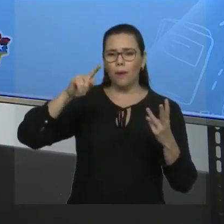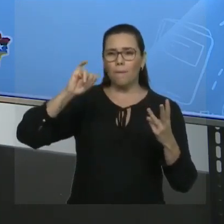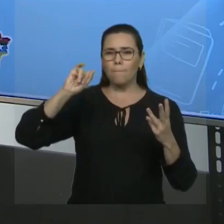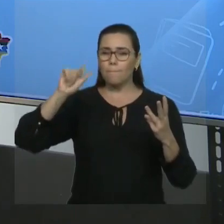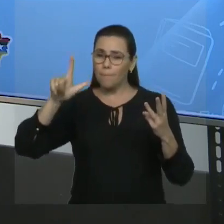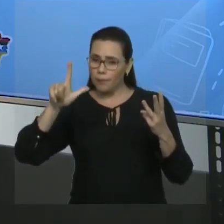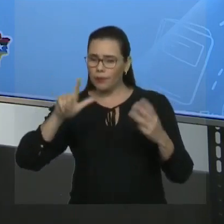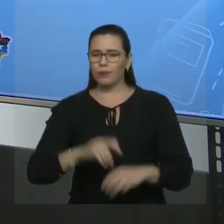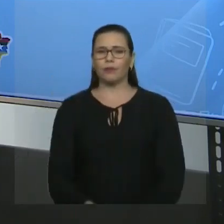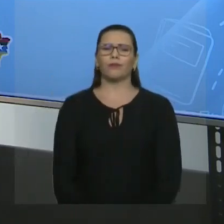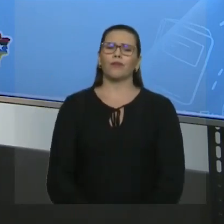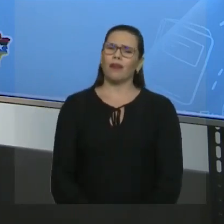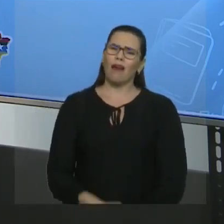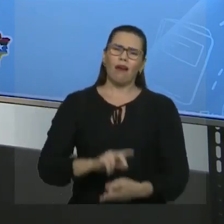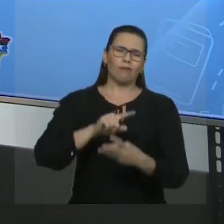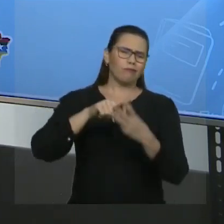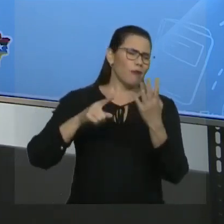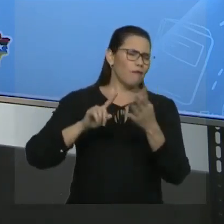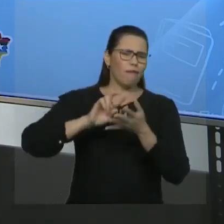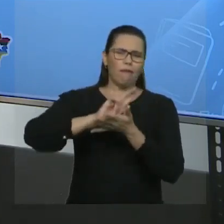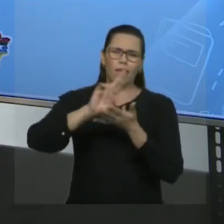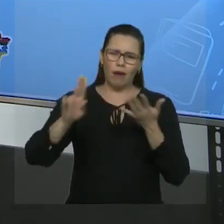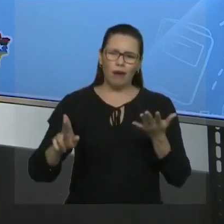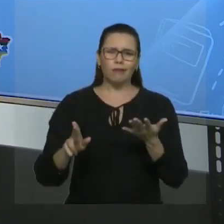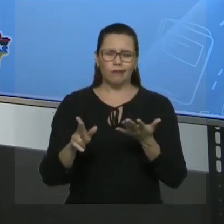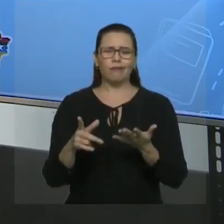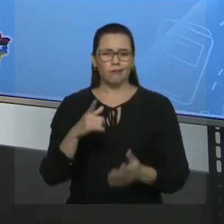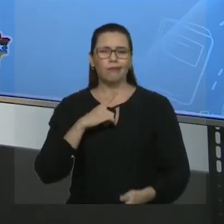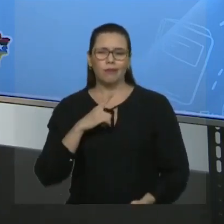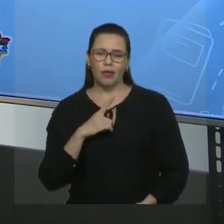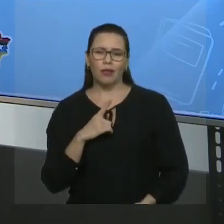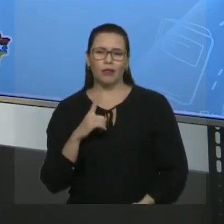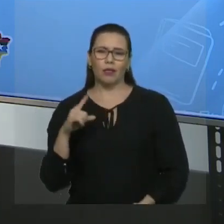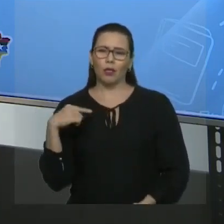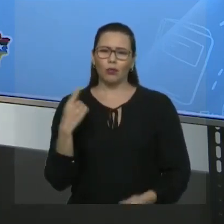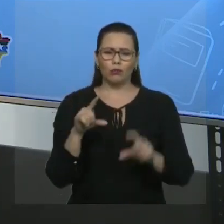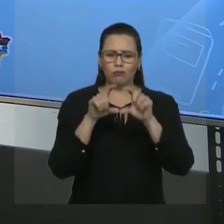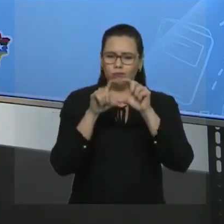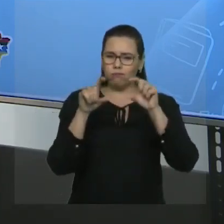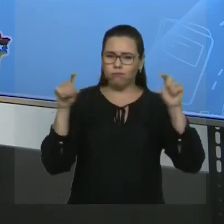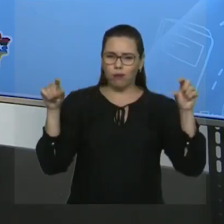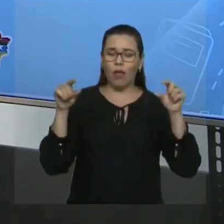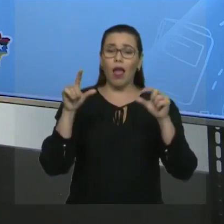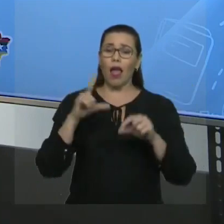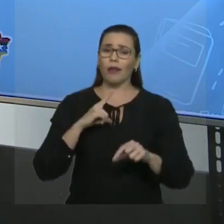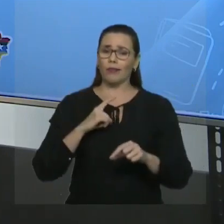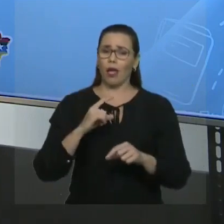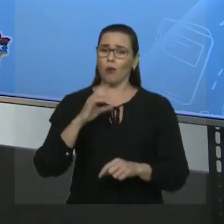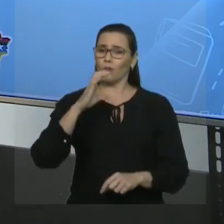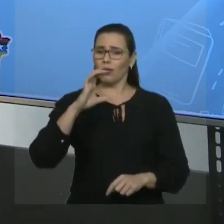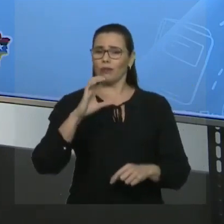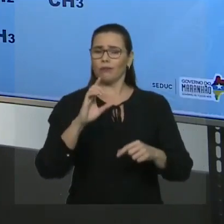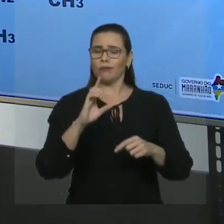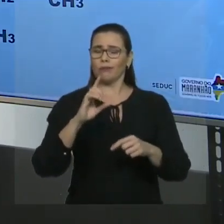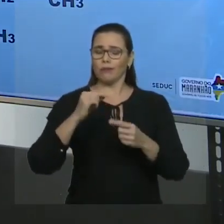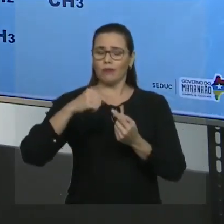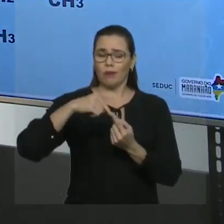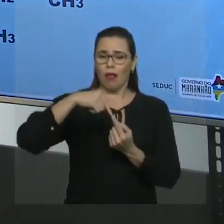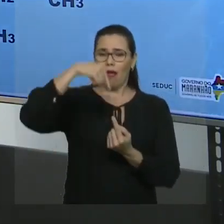aqui nas nossas cadeias ramificadas. Então vamos começar nosso estudo de cadeias ramificadas. Vamos para um exemplo.